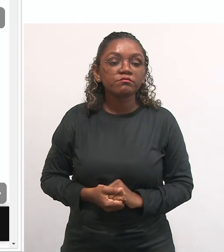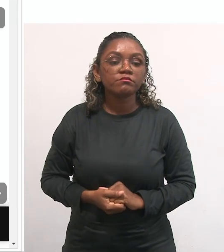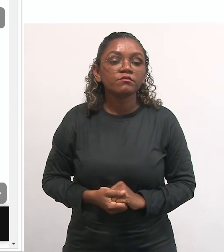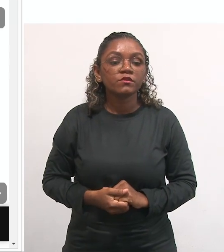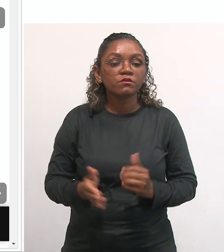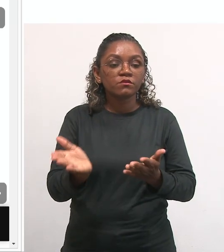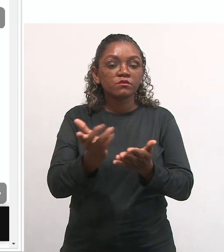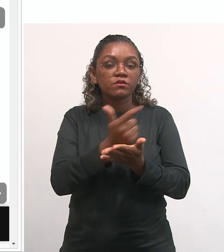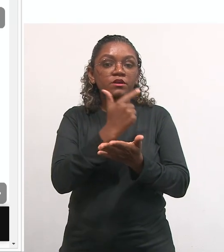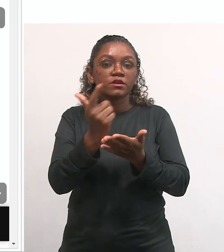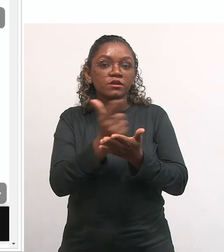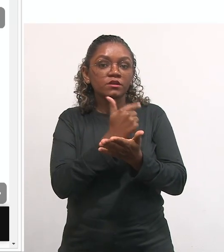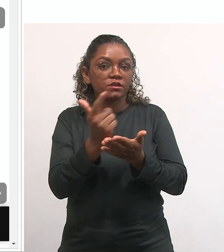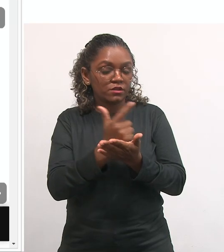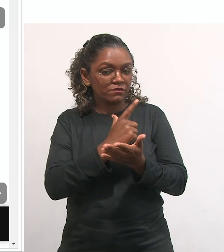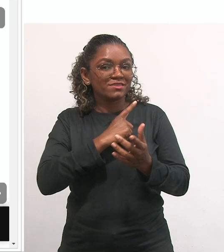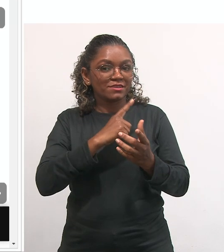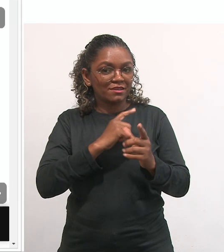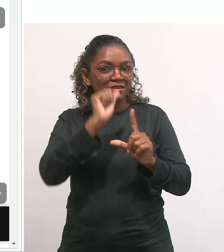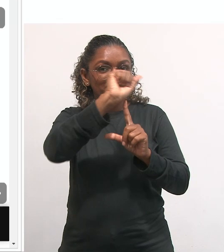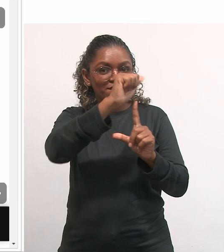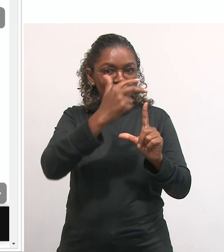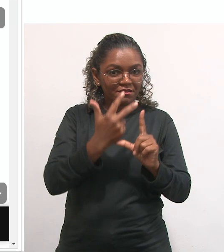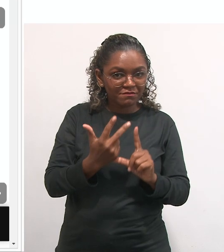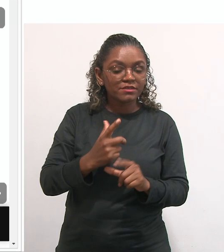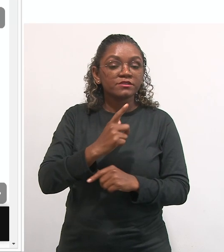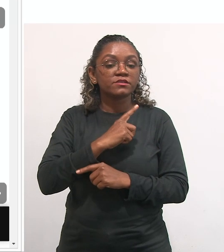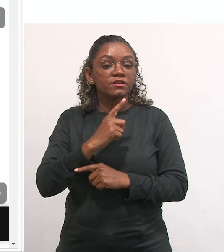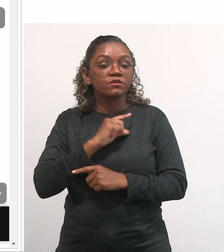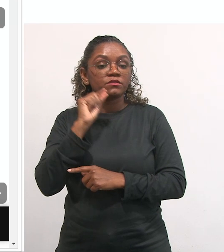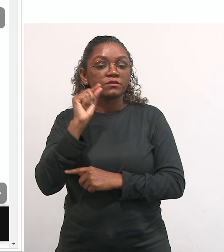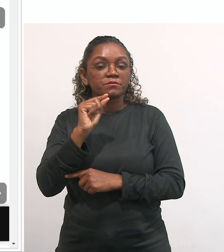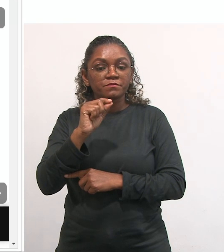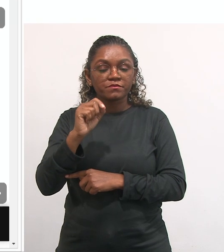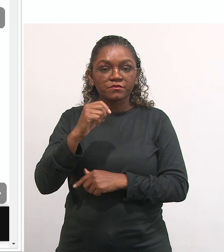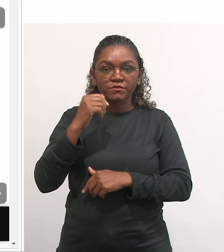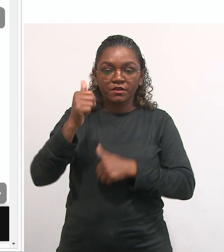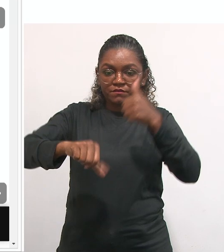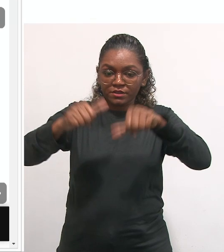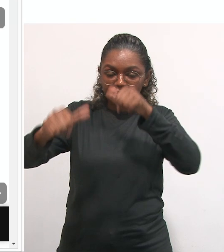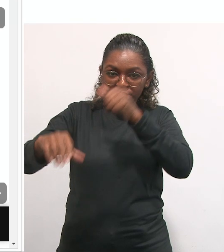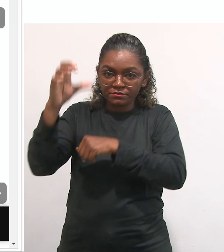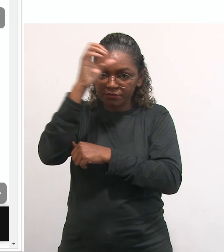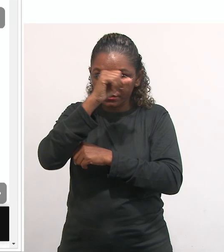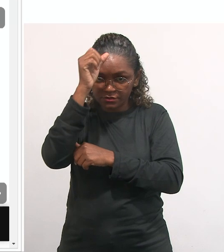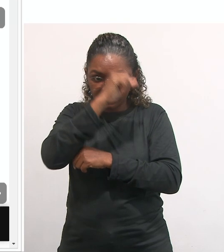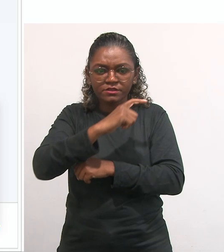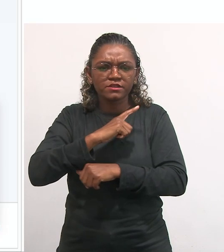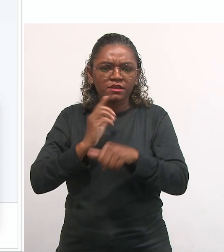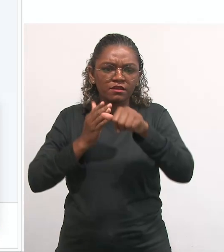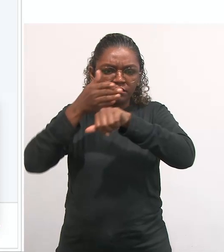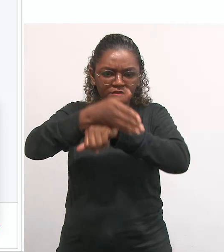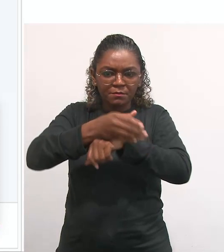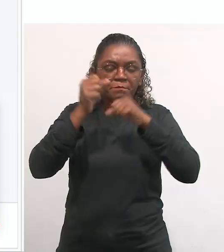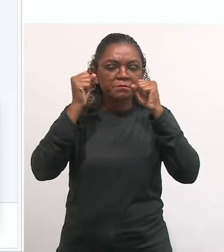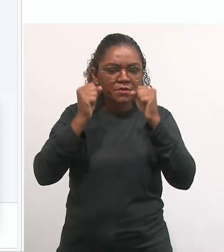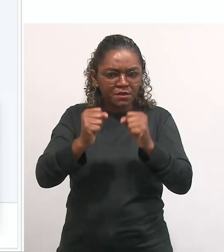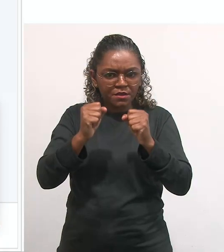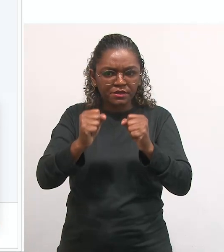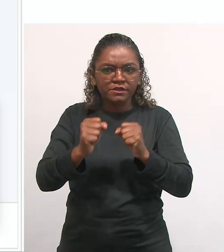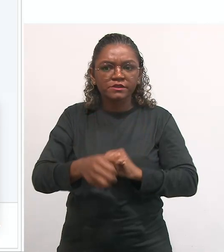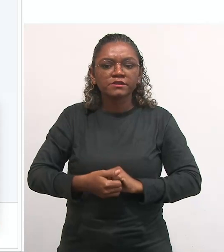o livro que está lá na biblioteca virtual, a avaliação da aprendizagem, você pode acessar